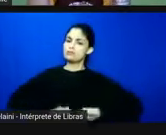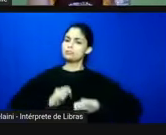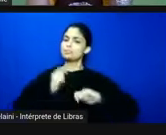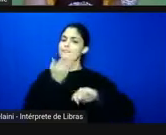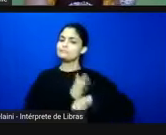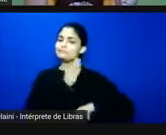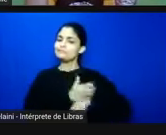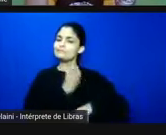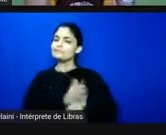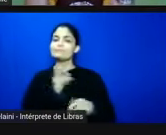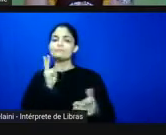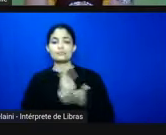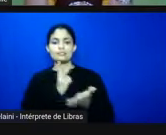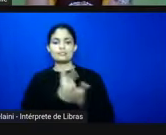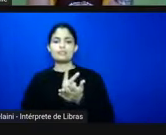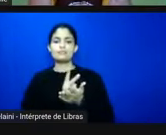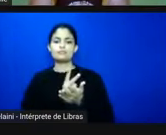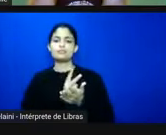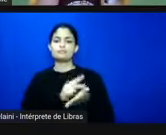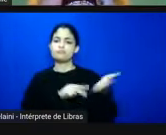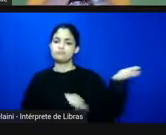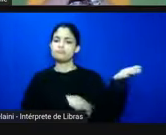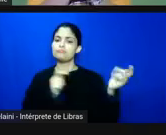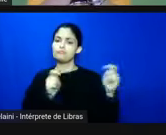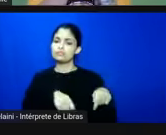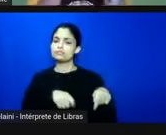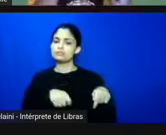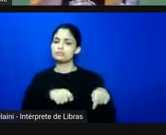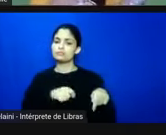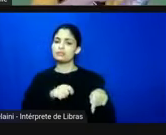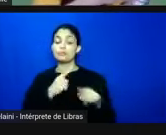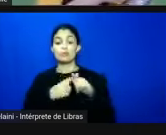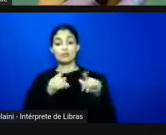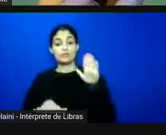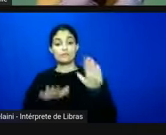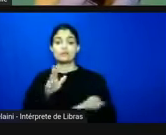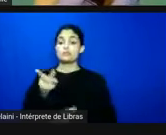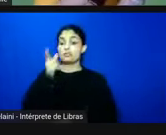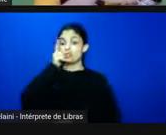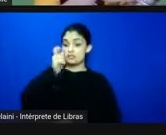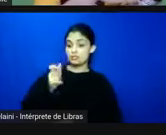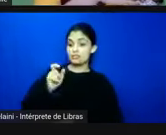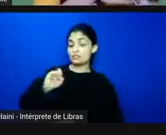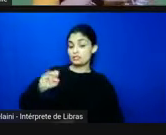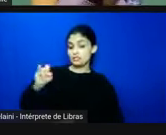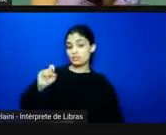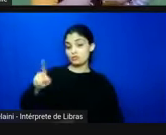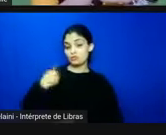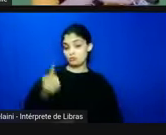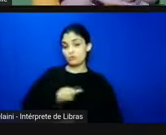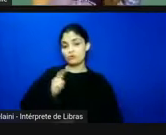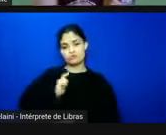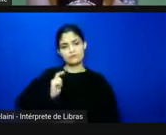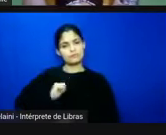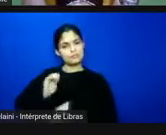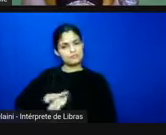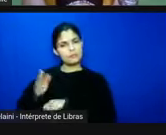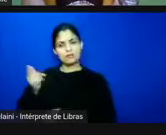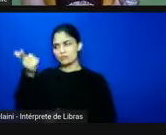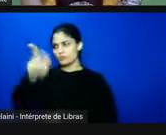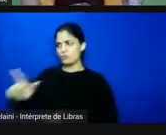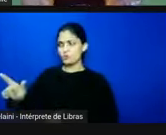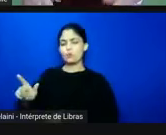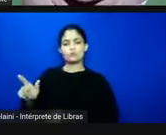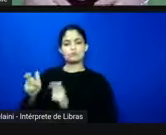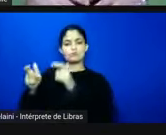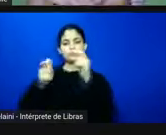porque é o momento ainda que seja somente no final do curso que interessante que seria se a gente tivesse mais esse espaço em outras cadeiras e eu acho